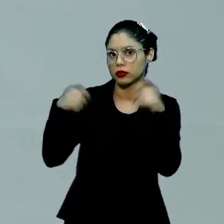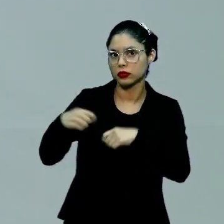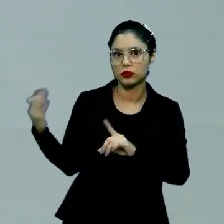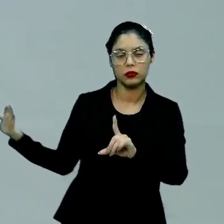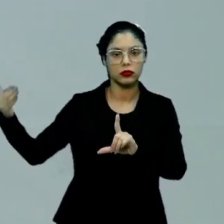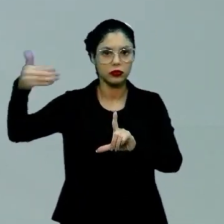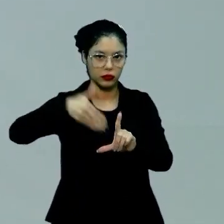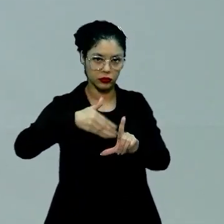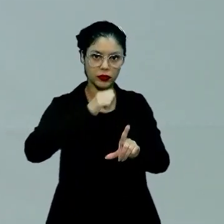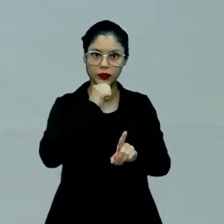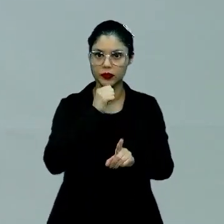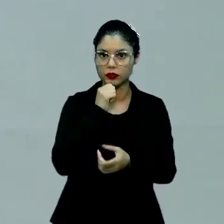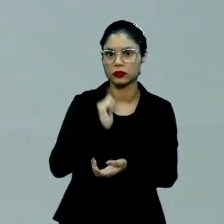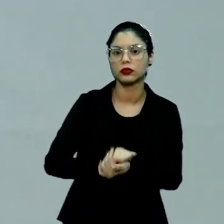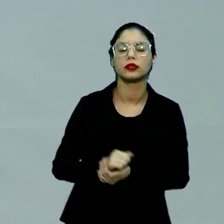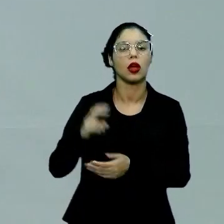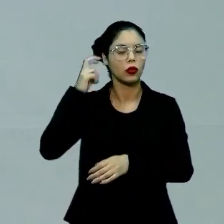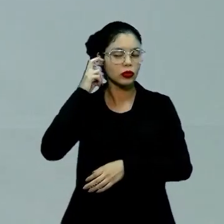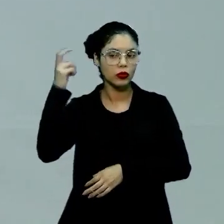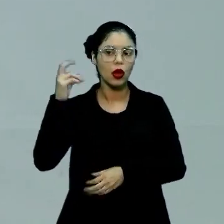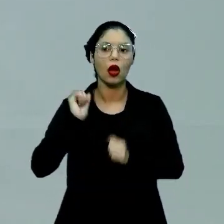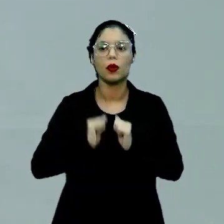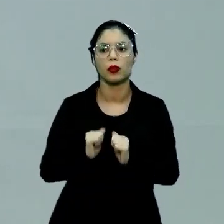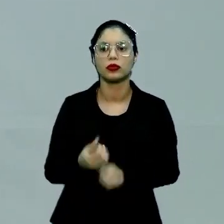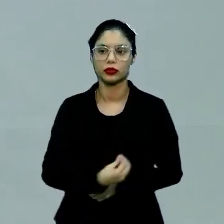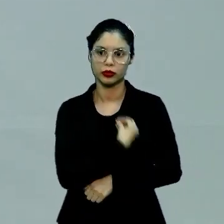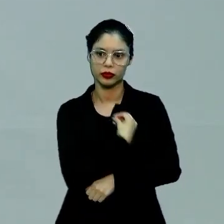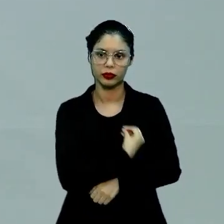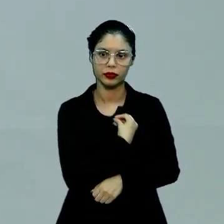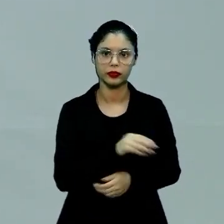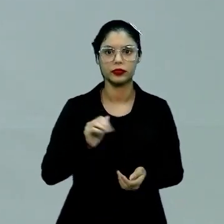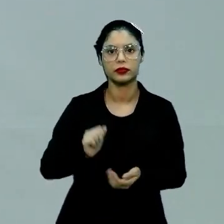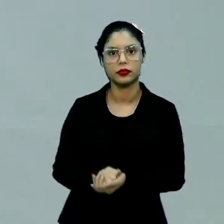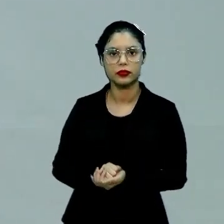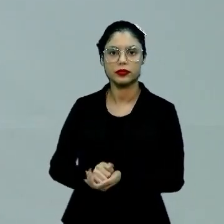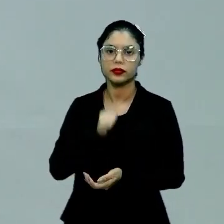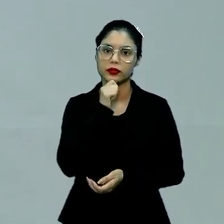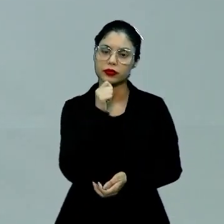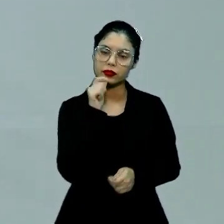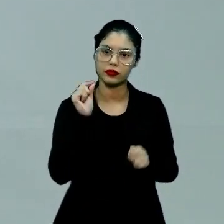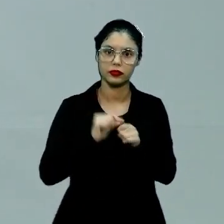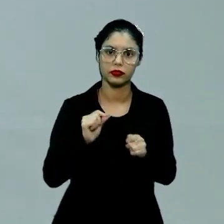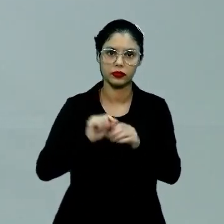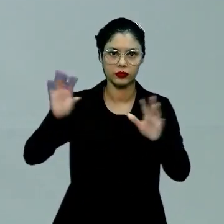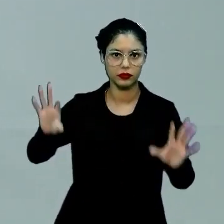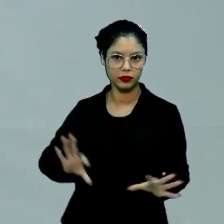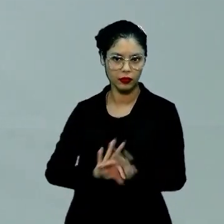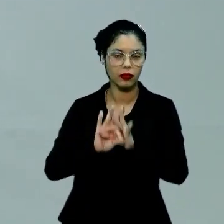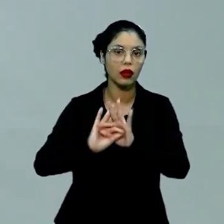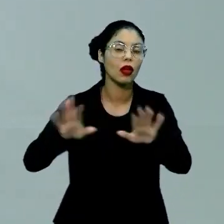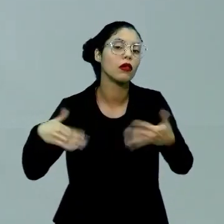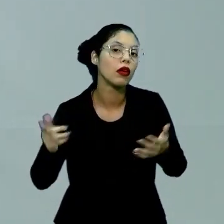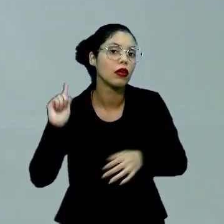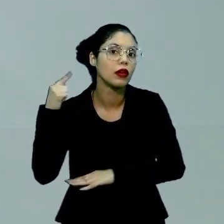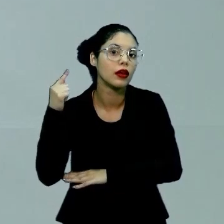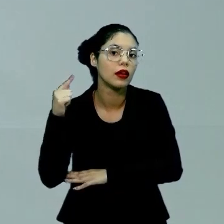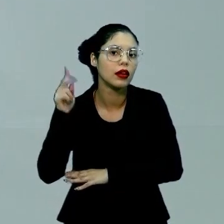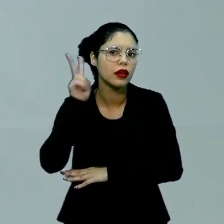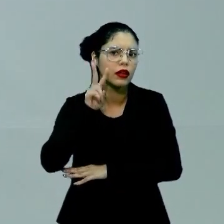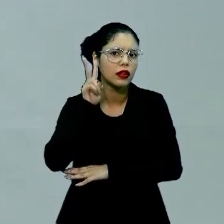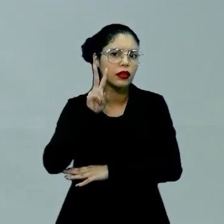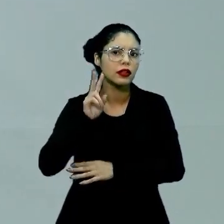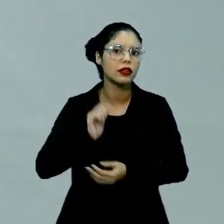acesso àquele tipo de cultura, eu começo a vivenciar e difundir. Isso vai fazer correlação com qual conteúdo? Geografia. Lembra da